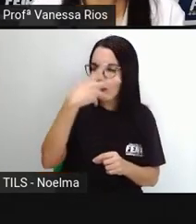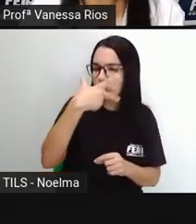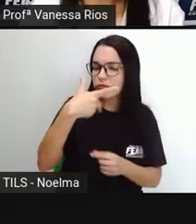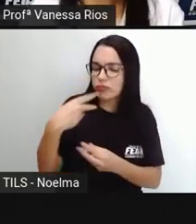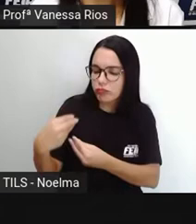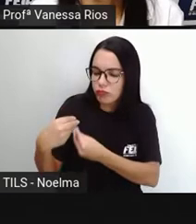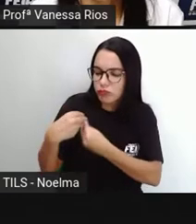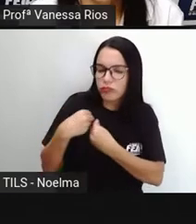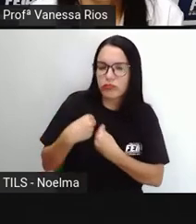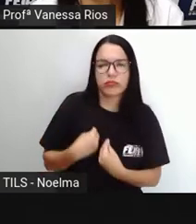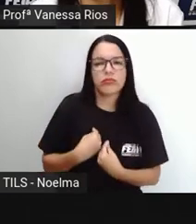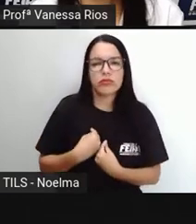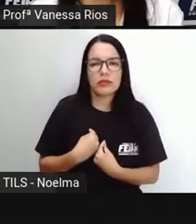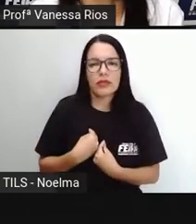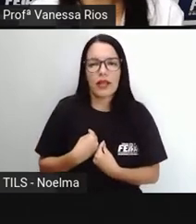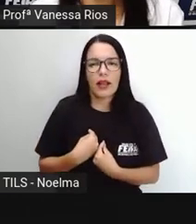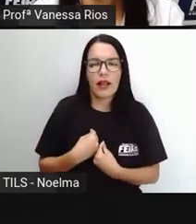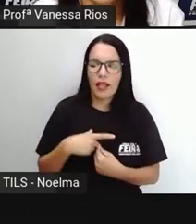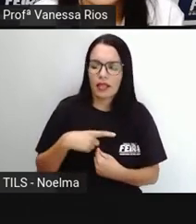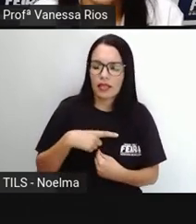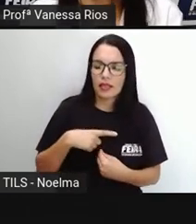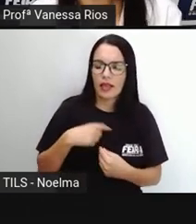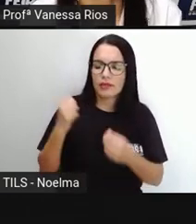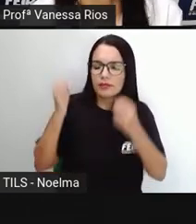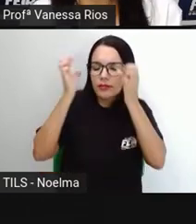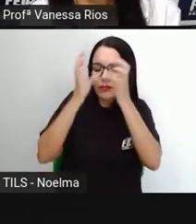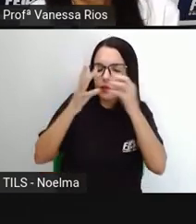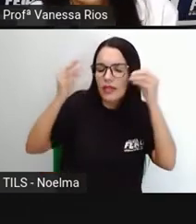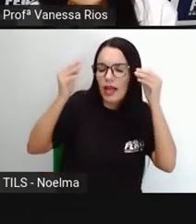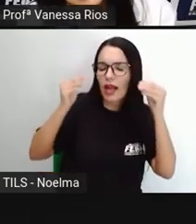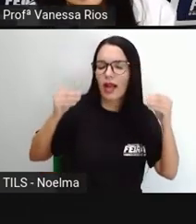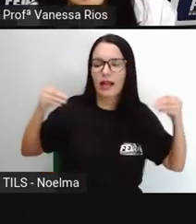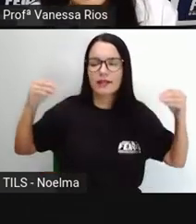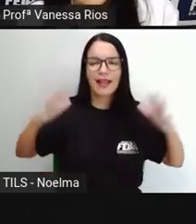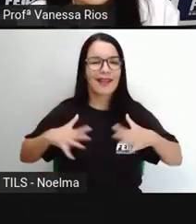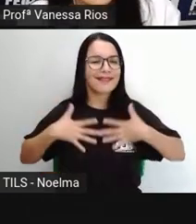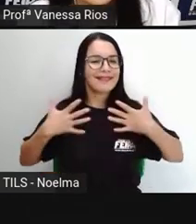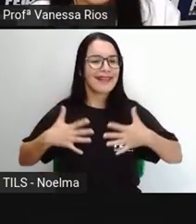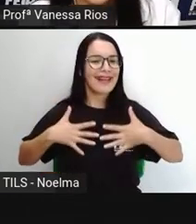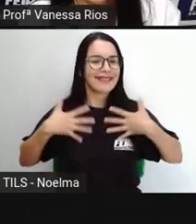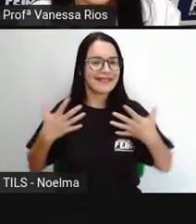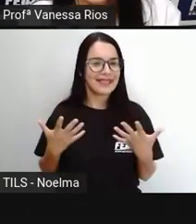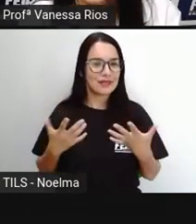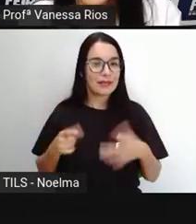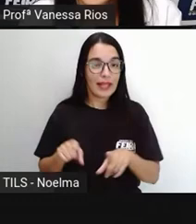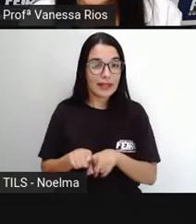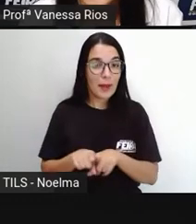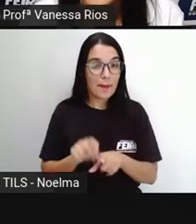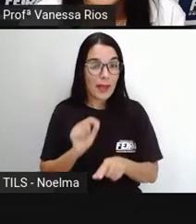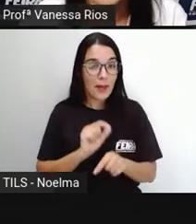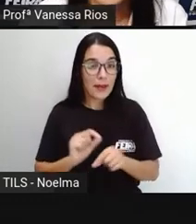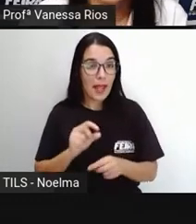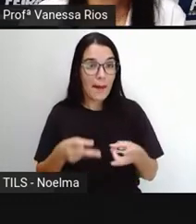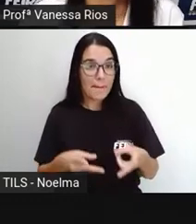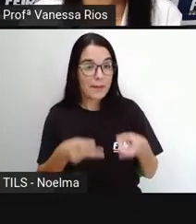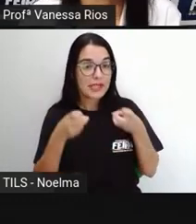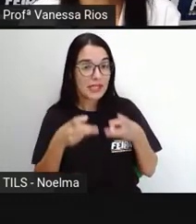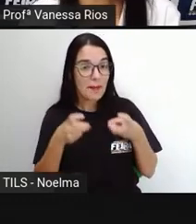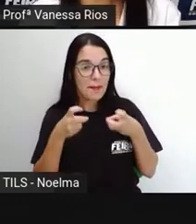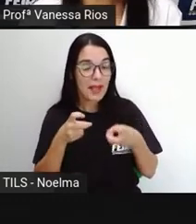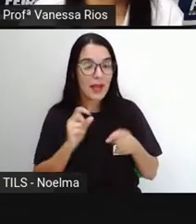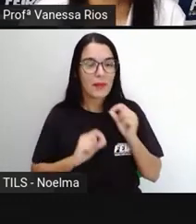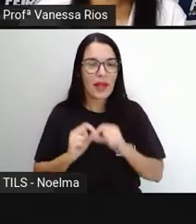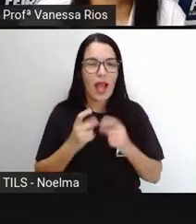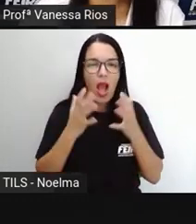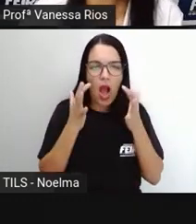algo que nos mostre aí a beleza, que nos encante, que nos anime. E aí é bem interessante a gente perceber, né?